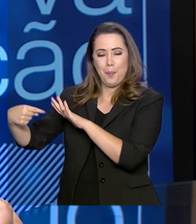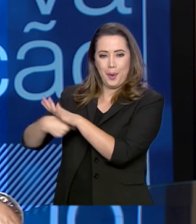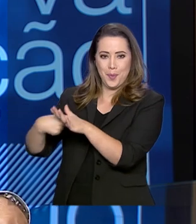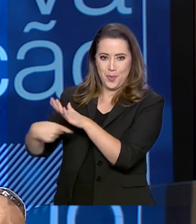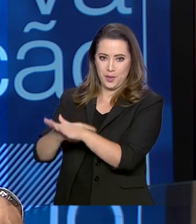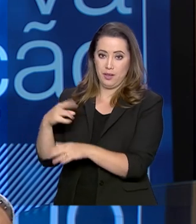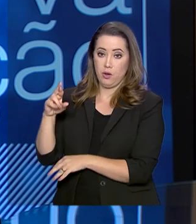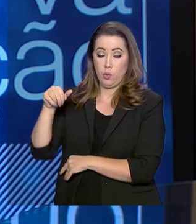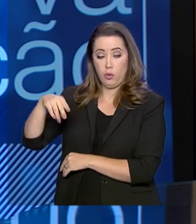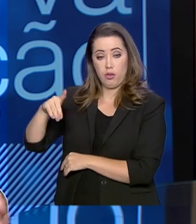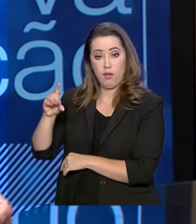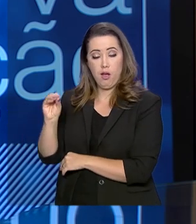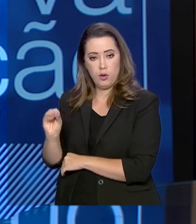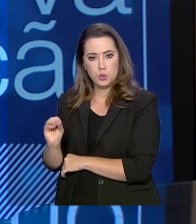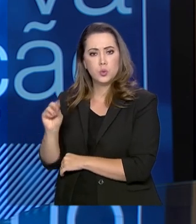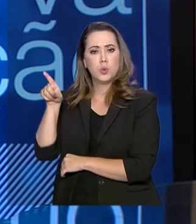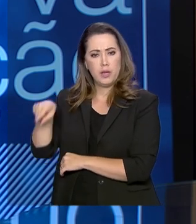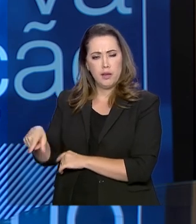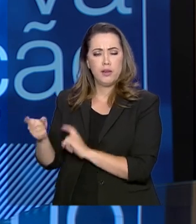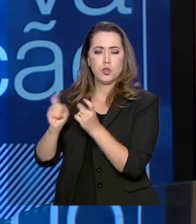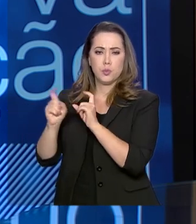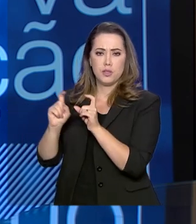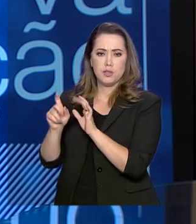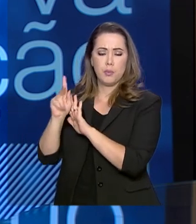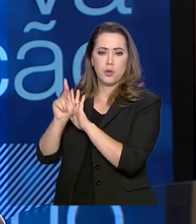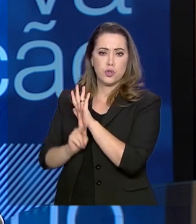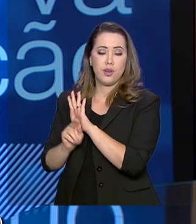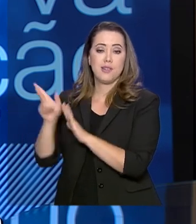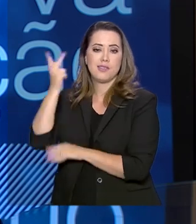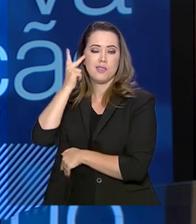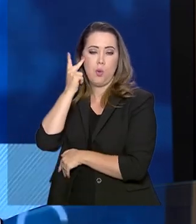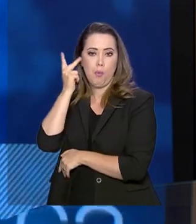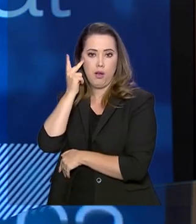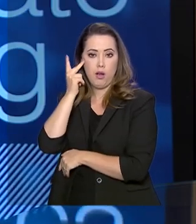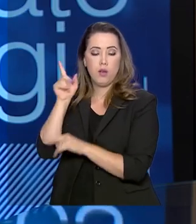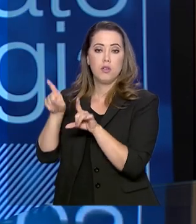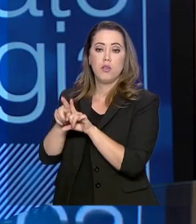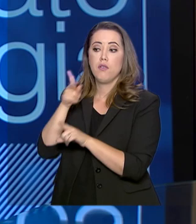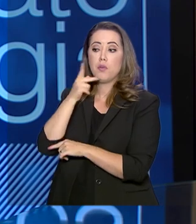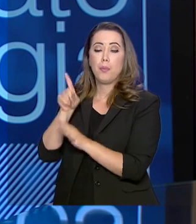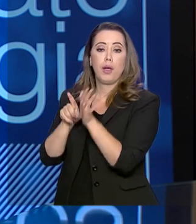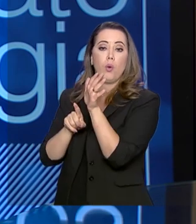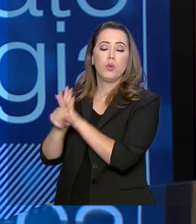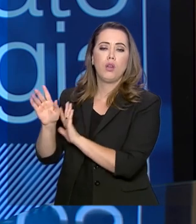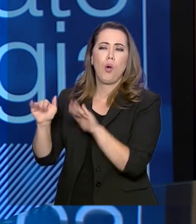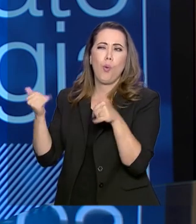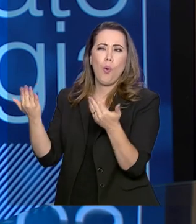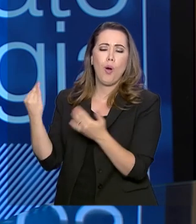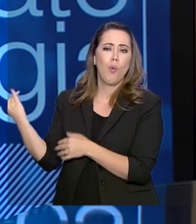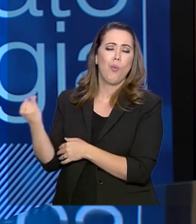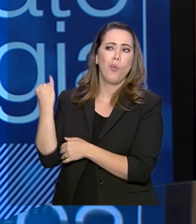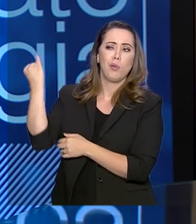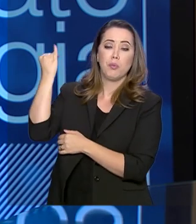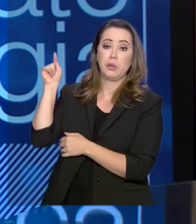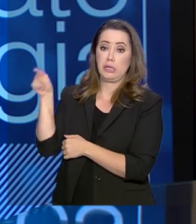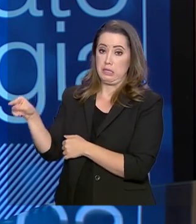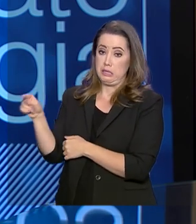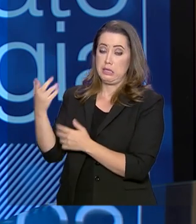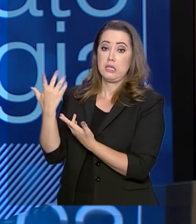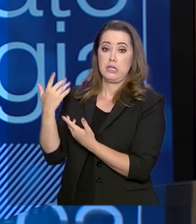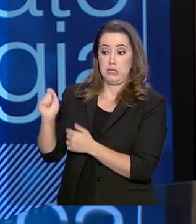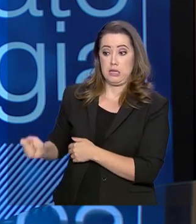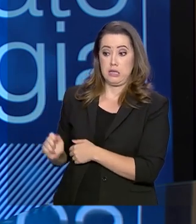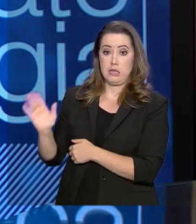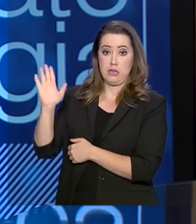Menezes, ele é gerente de projetos lá de São Paulo, e ele vai perguntar para o senhor qual é o impacto dessa questão do